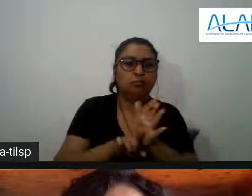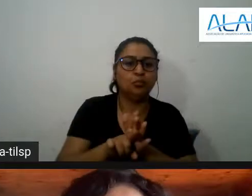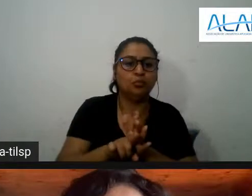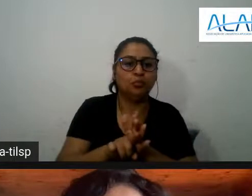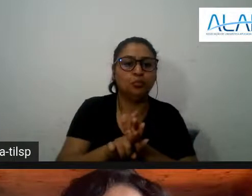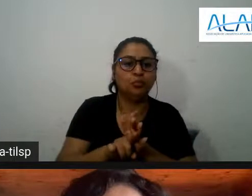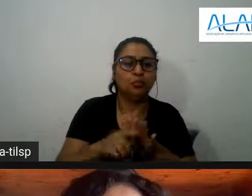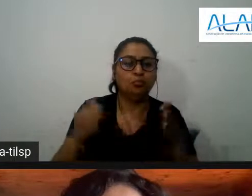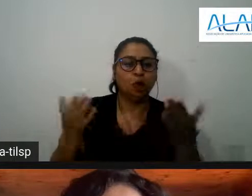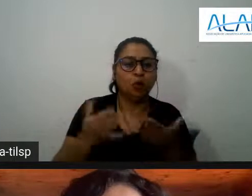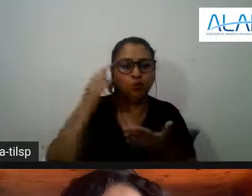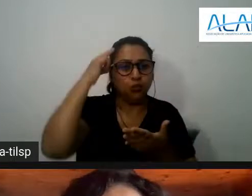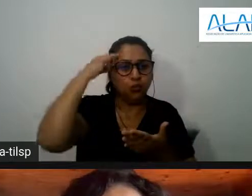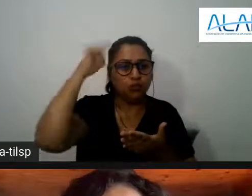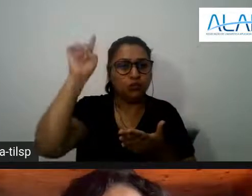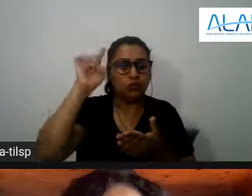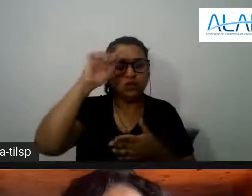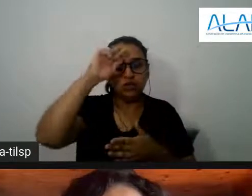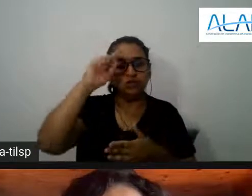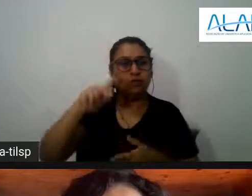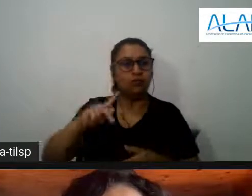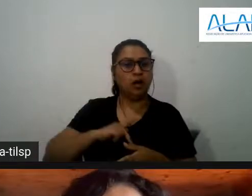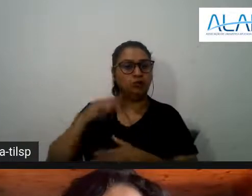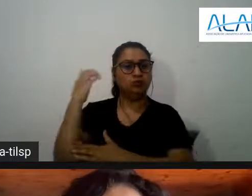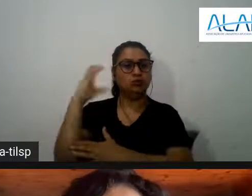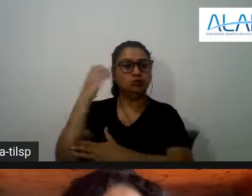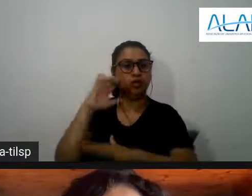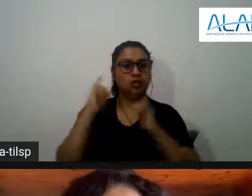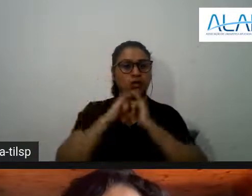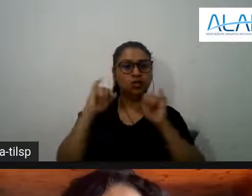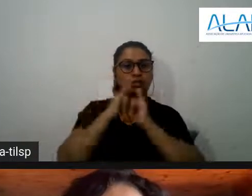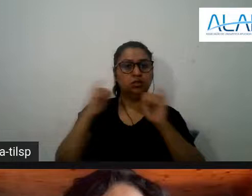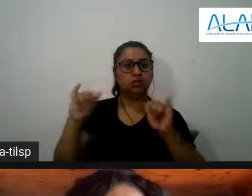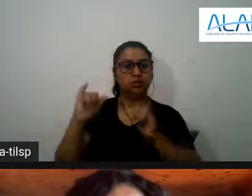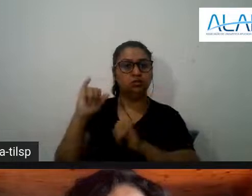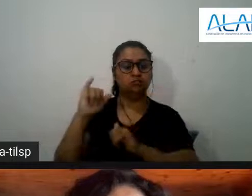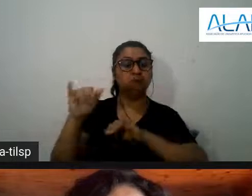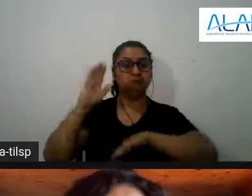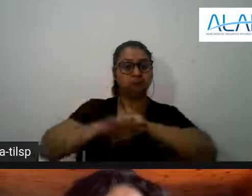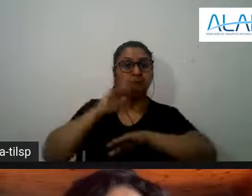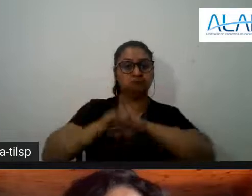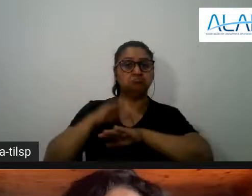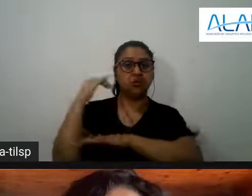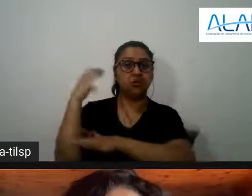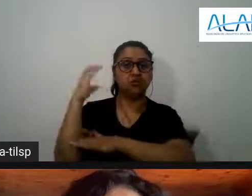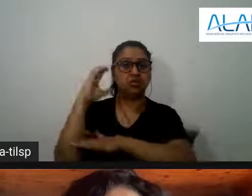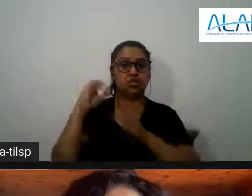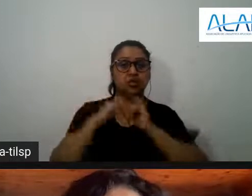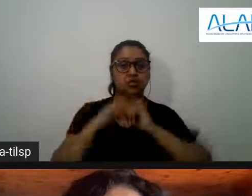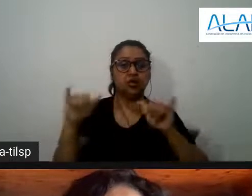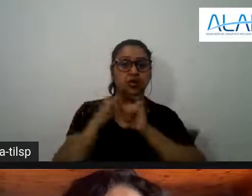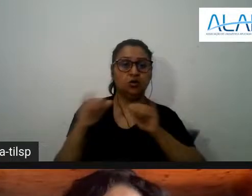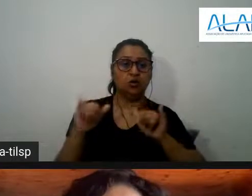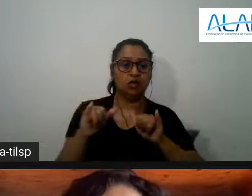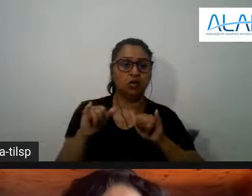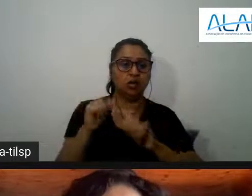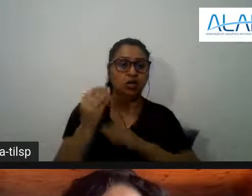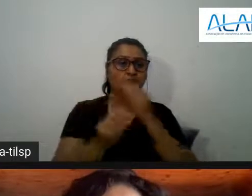hoje em dia os próprios cientistas estão a fazer divulgação científica e como é que isso